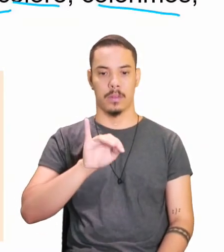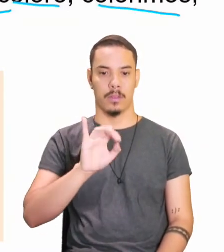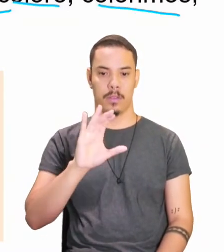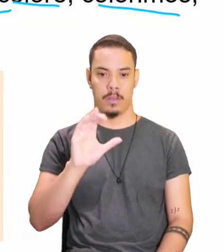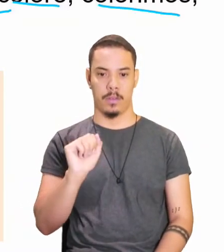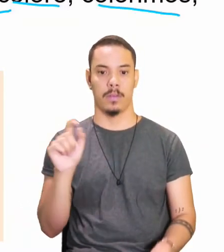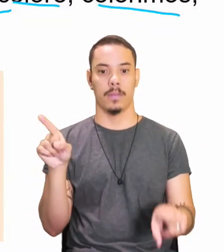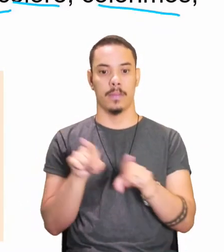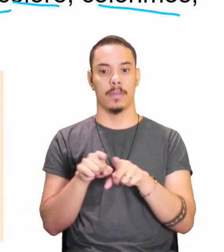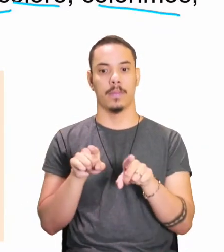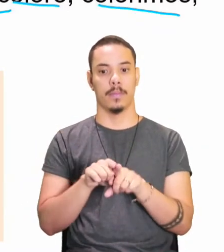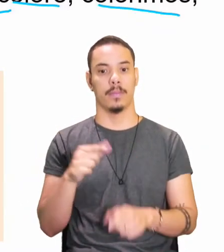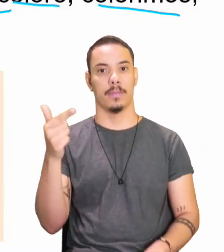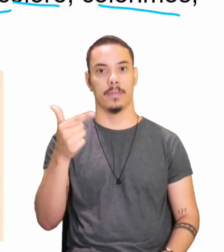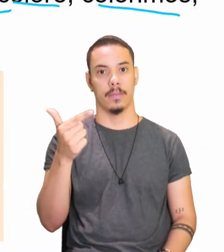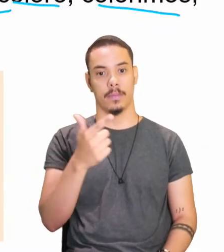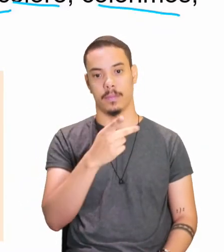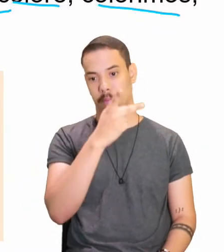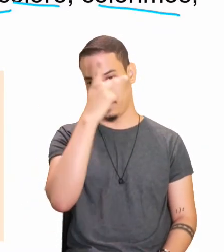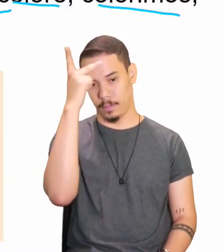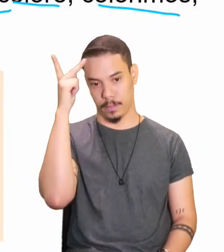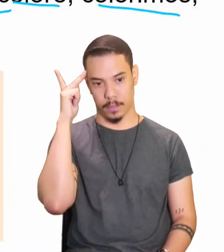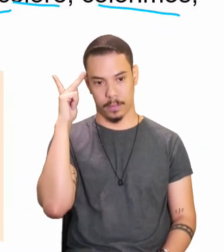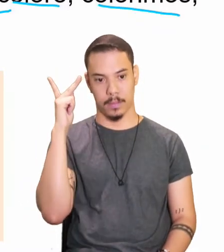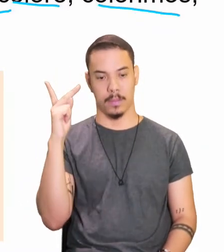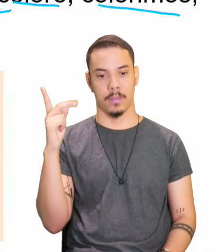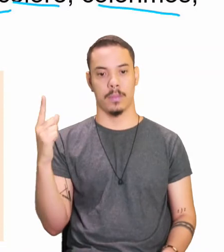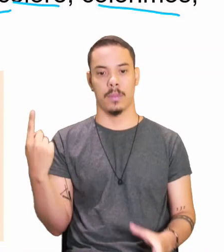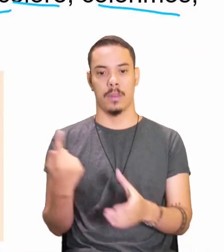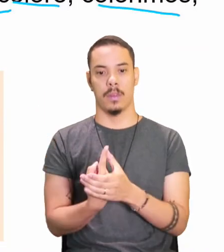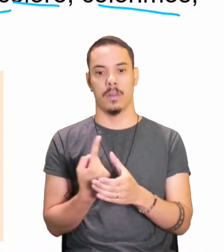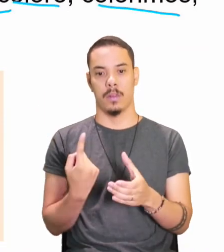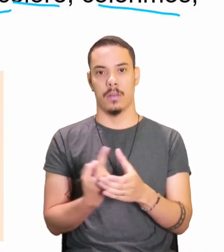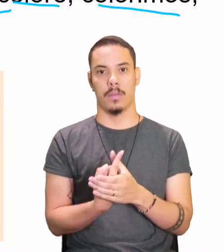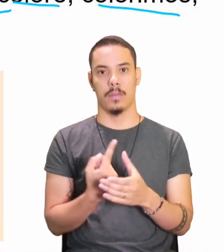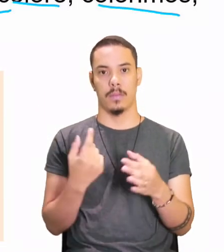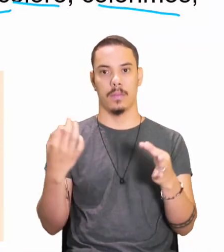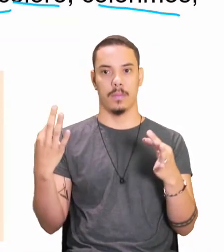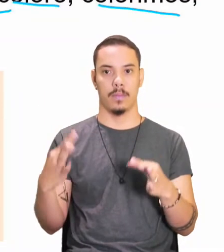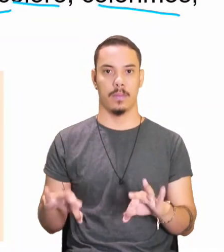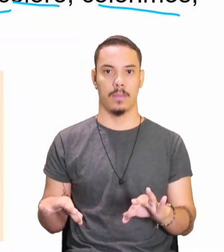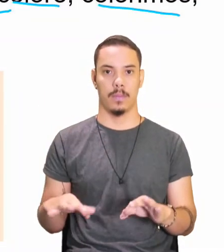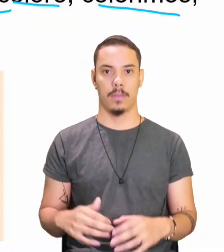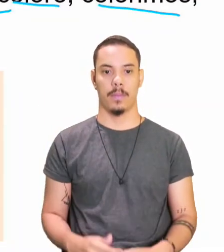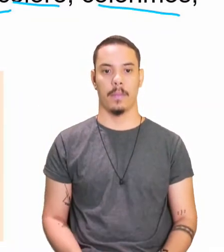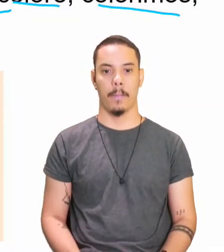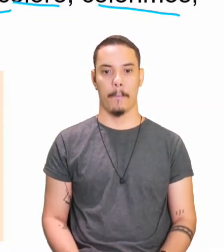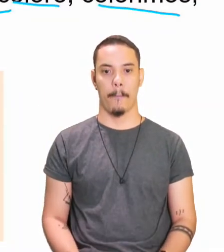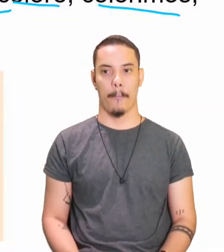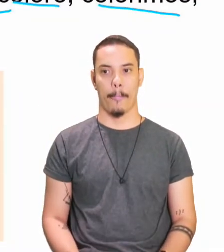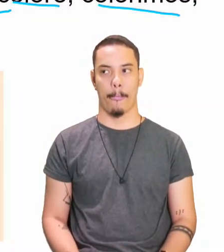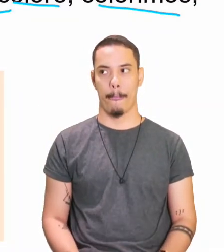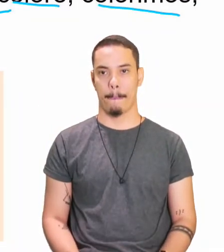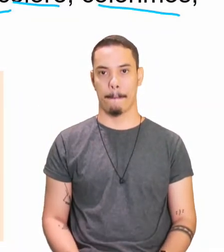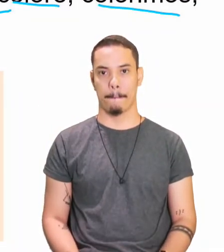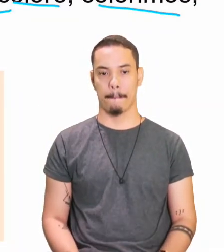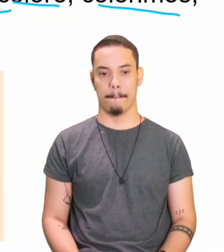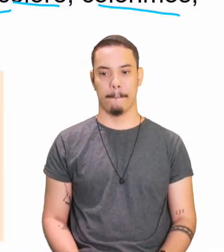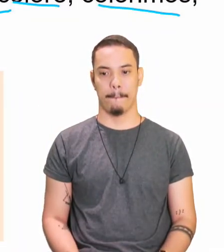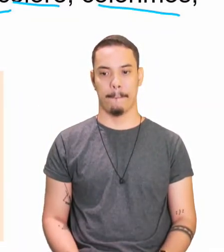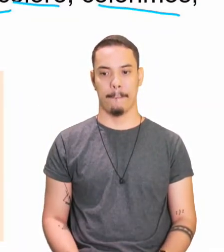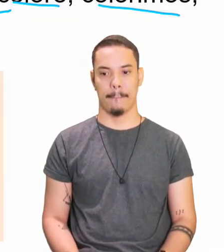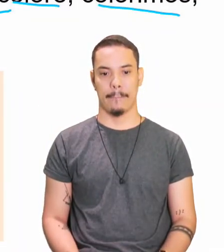segunda pessoa do singular, do imperativo afirmativo, tá bom?